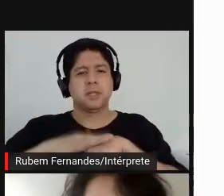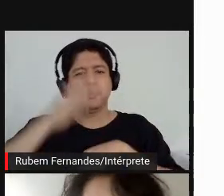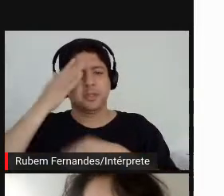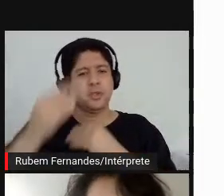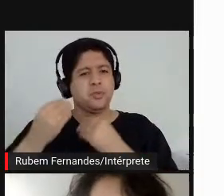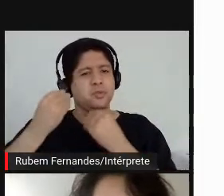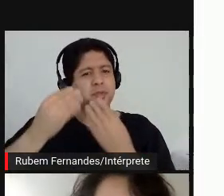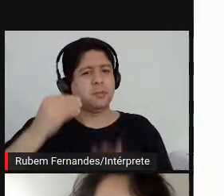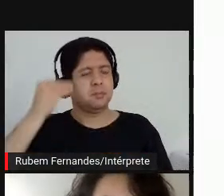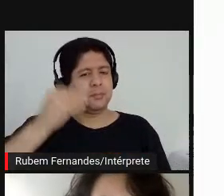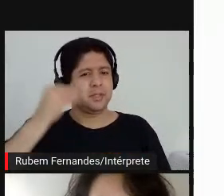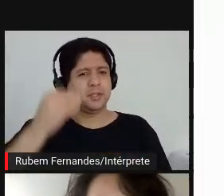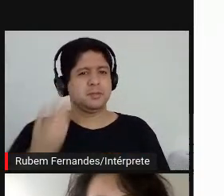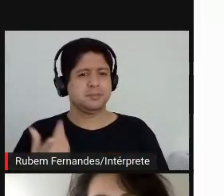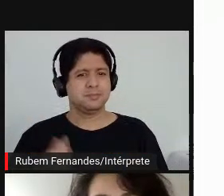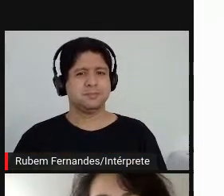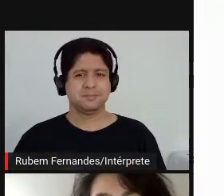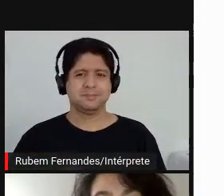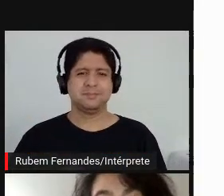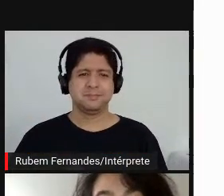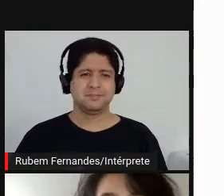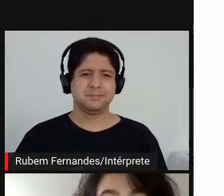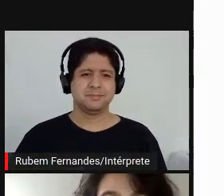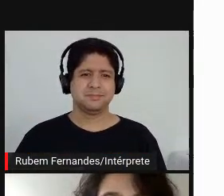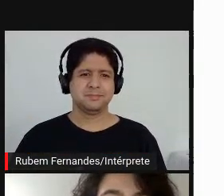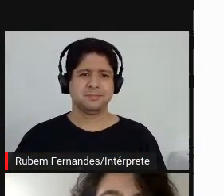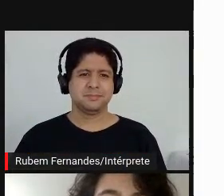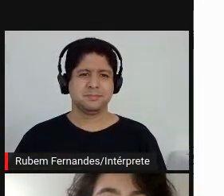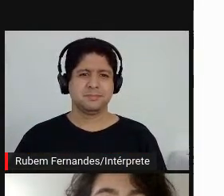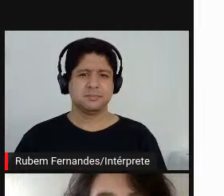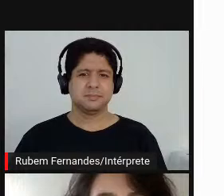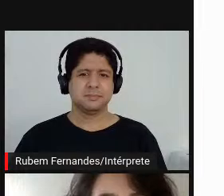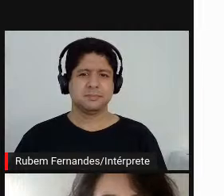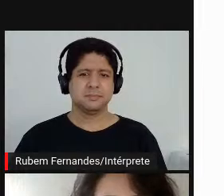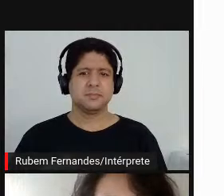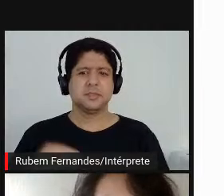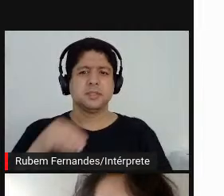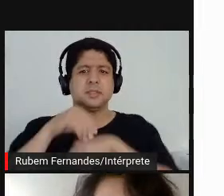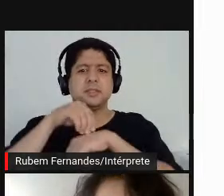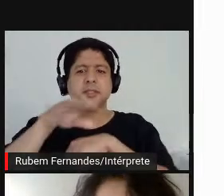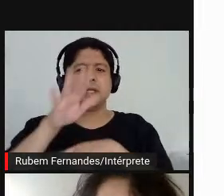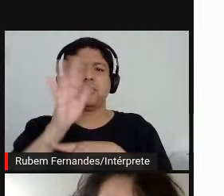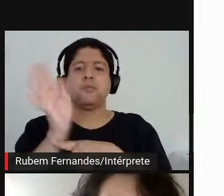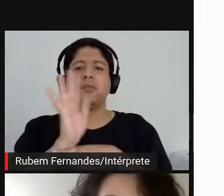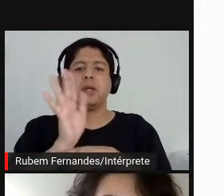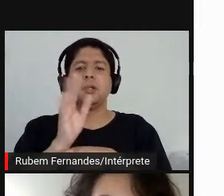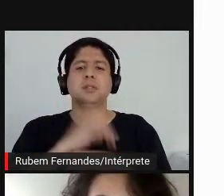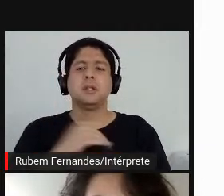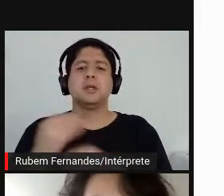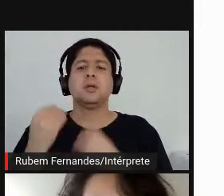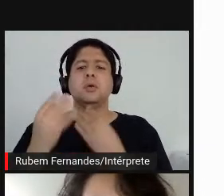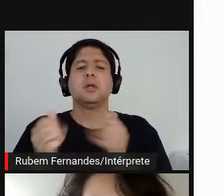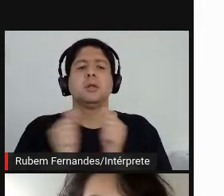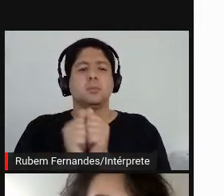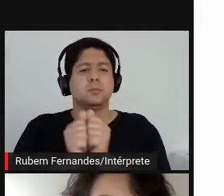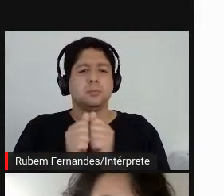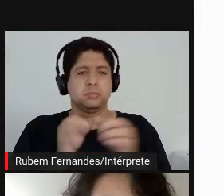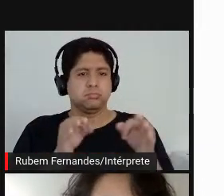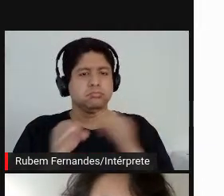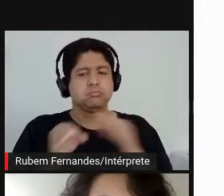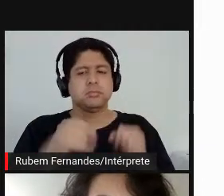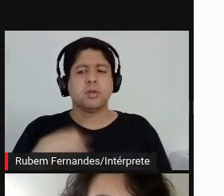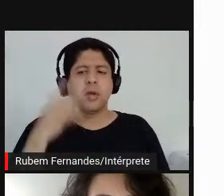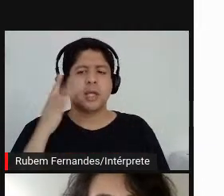Virei uma profissional, sei lá. Mas queria dividir com vocês um vídeo desse projeto que eu acho muito curioso.